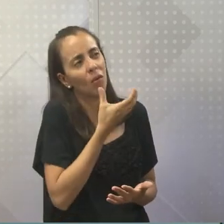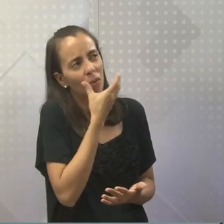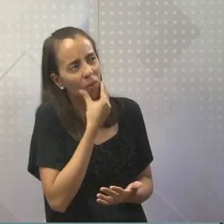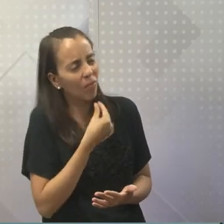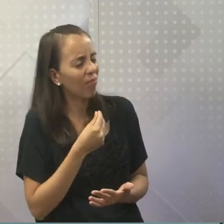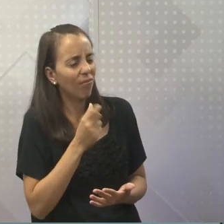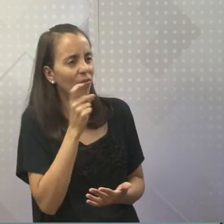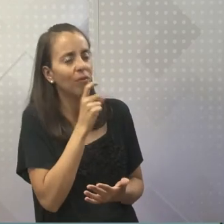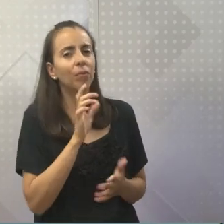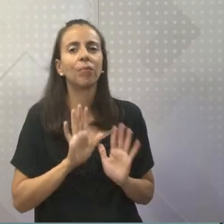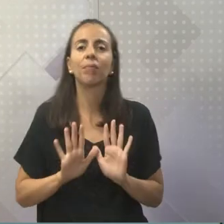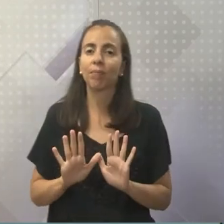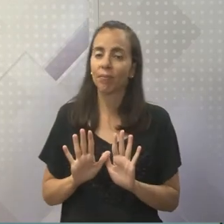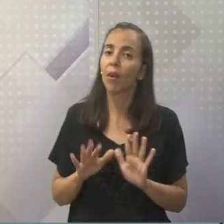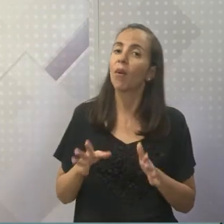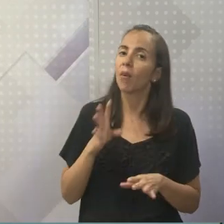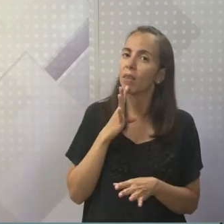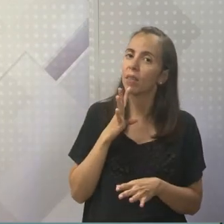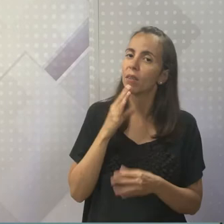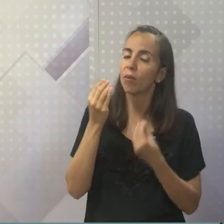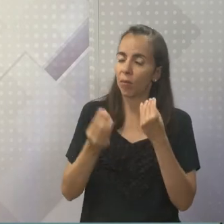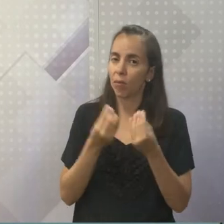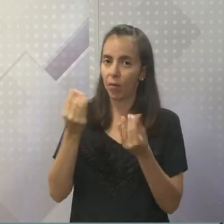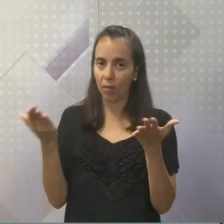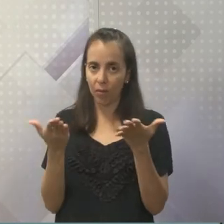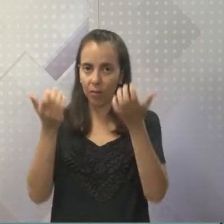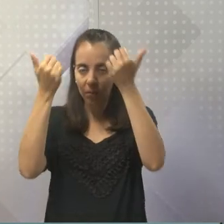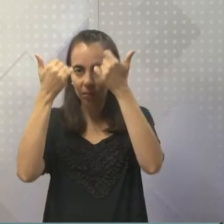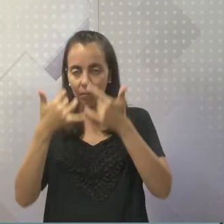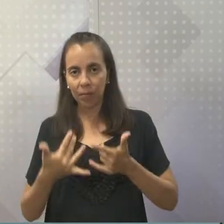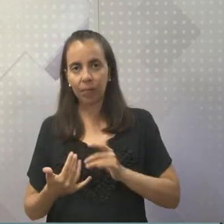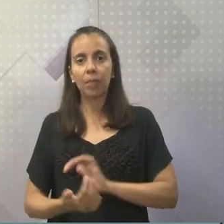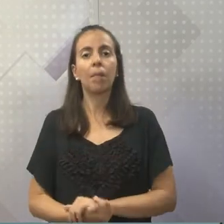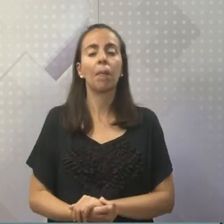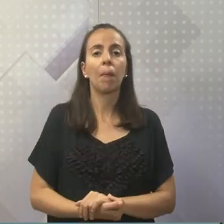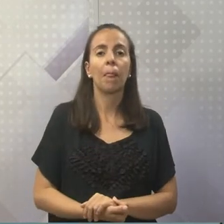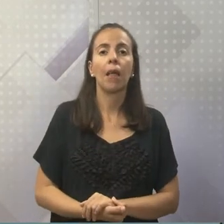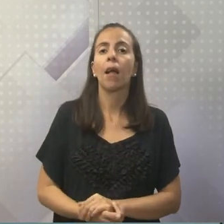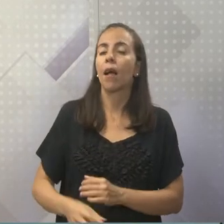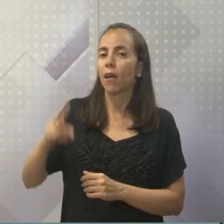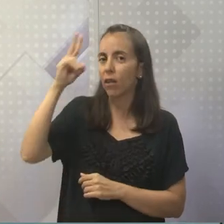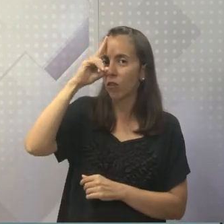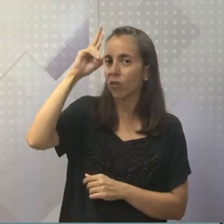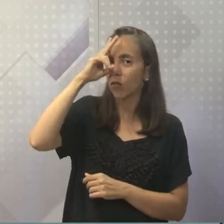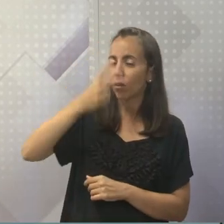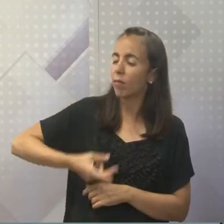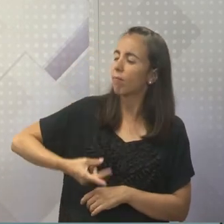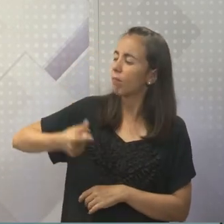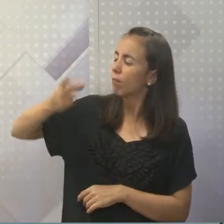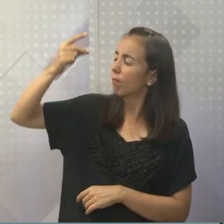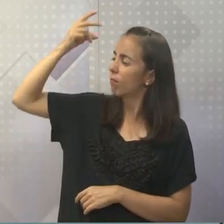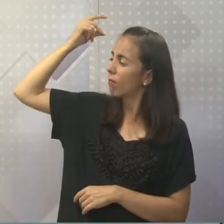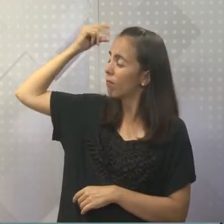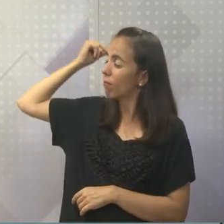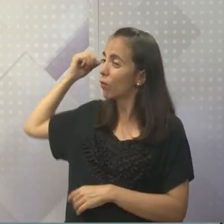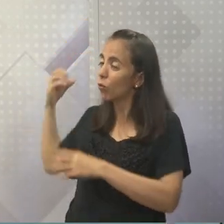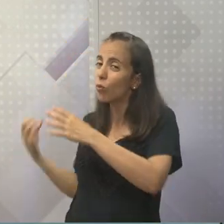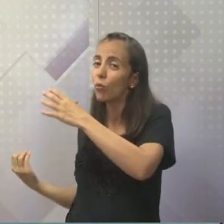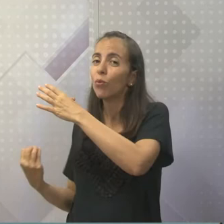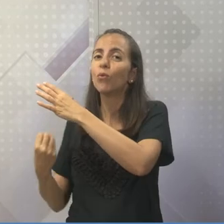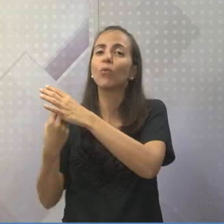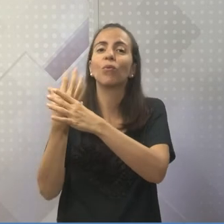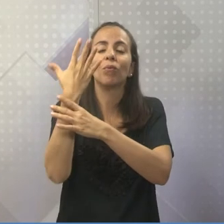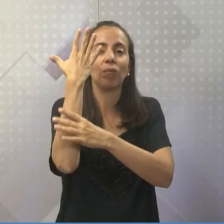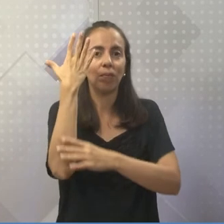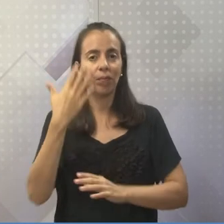A história de Papai Noel não é muito diferente. Ela também remota lá da antiguidade, de muito tempo